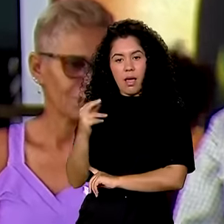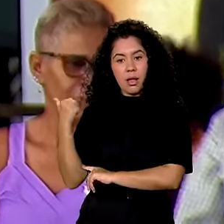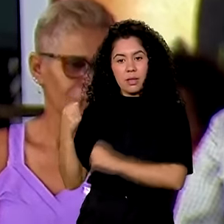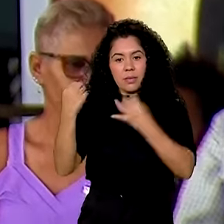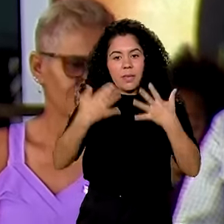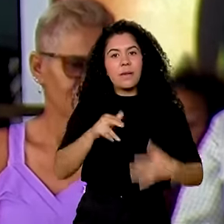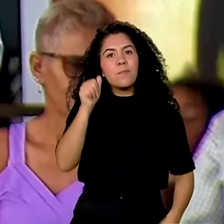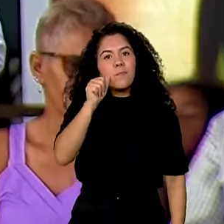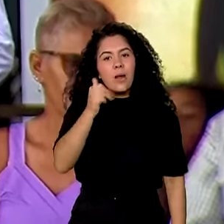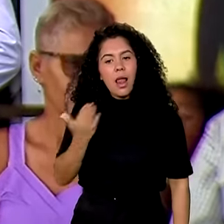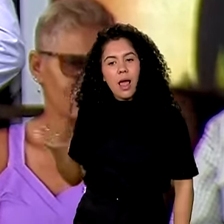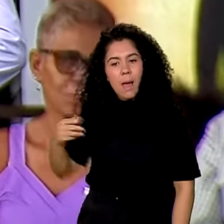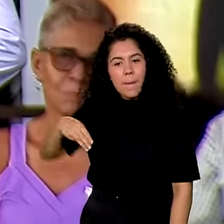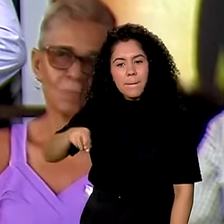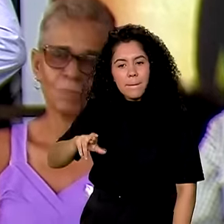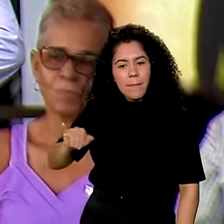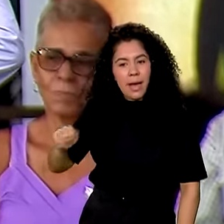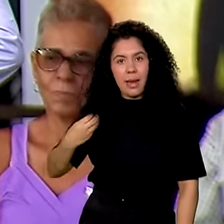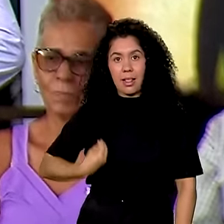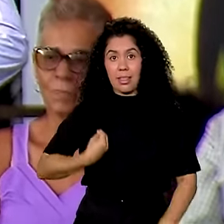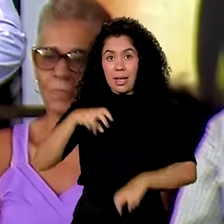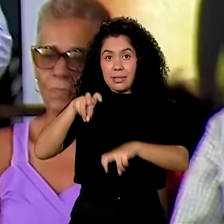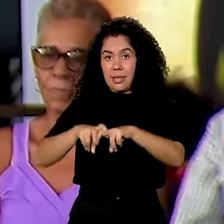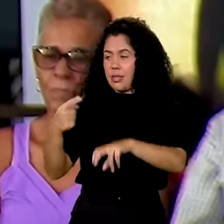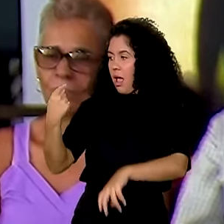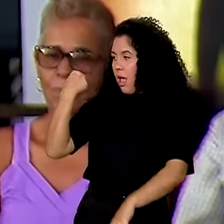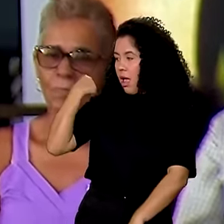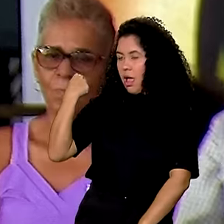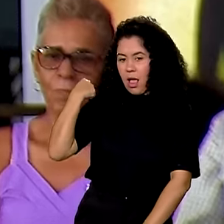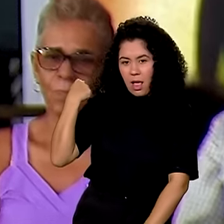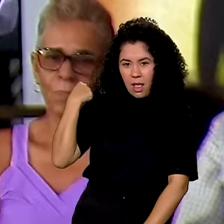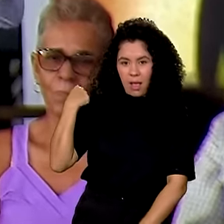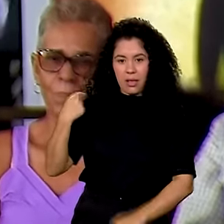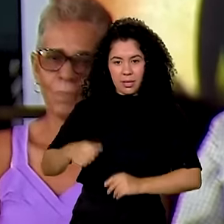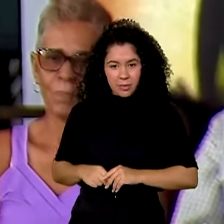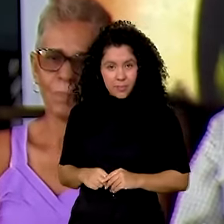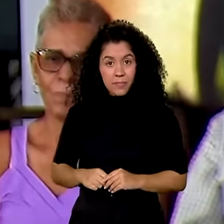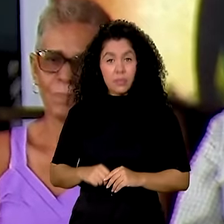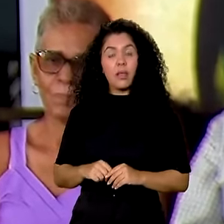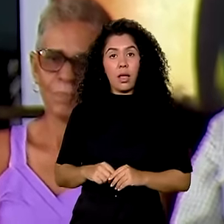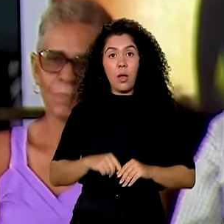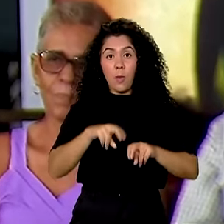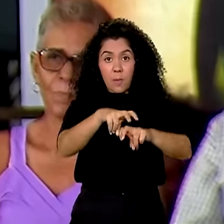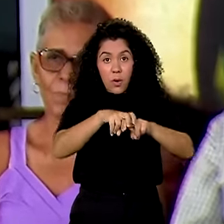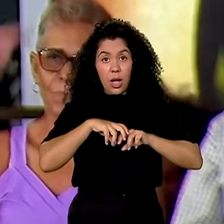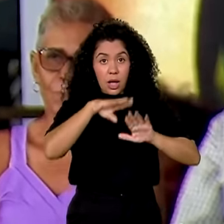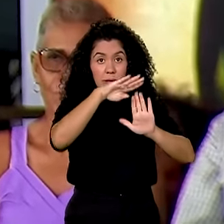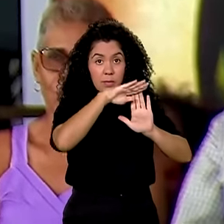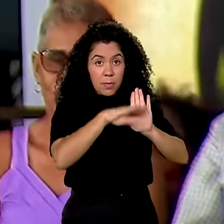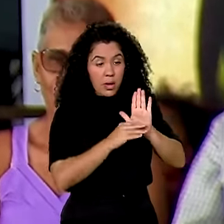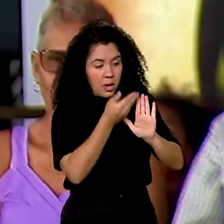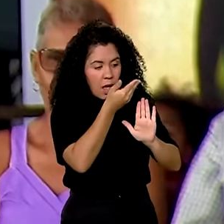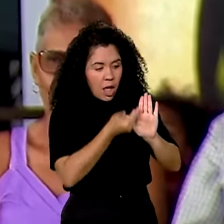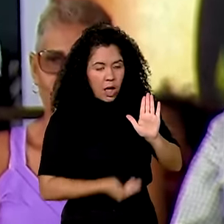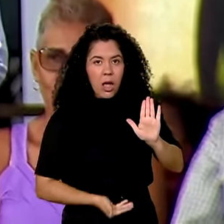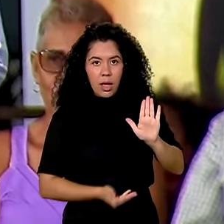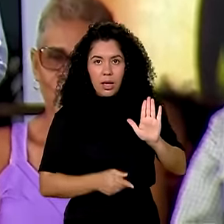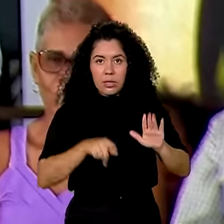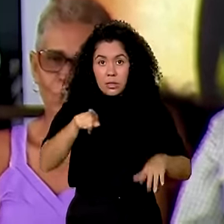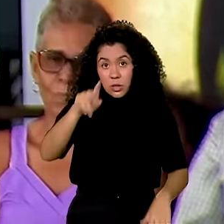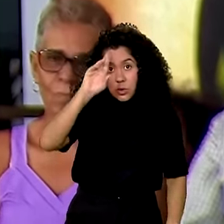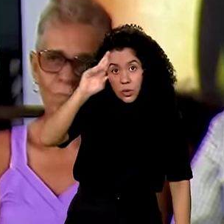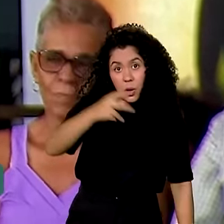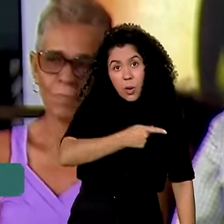Maria de Lourdes. Ela que está aqui atrás de mim, a dona Maria de Lourdes. Do programa, presidente, que o senhor está trazendo,